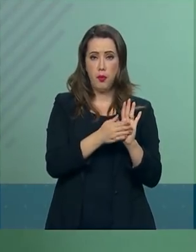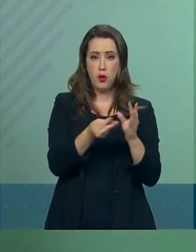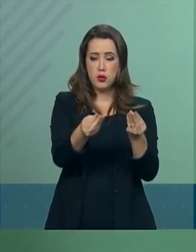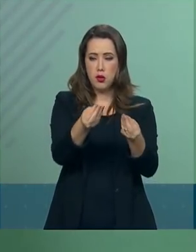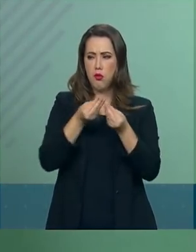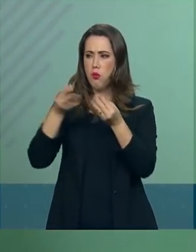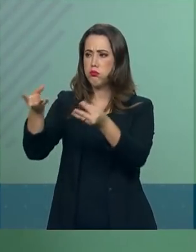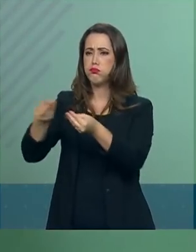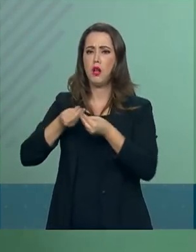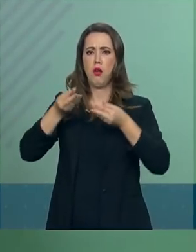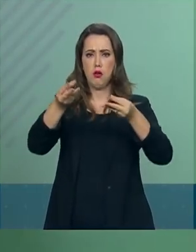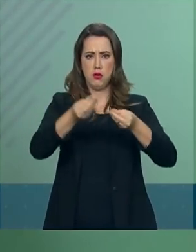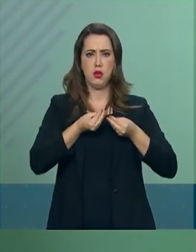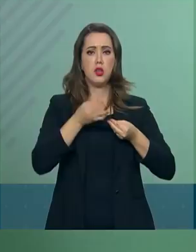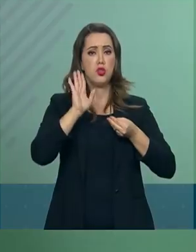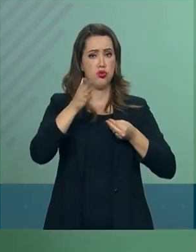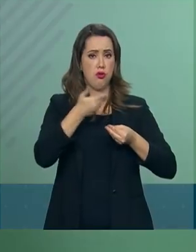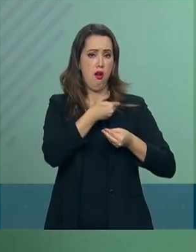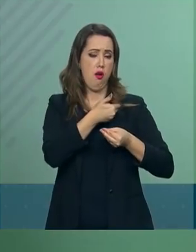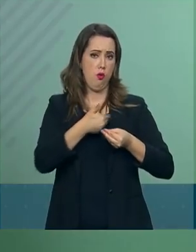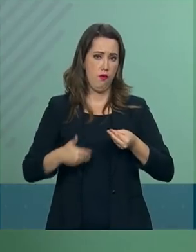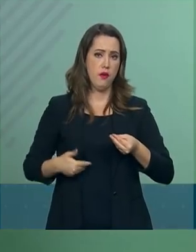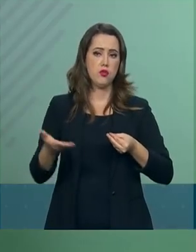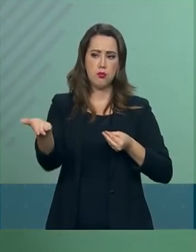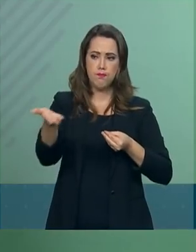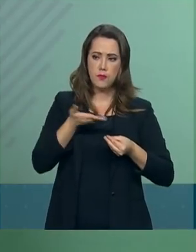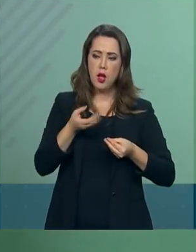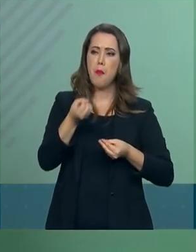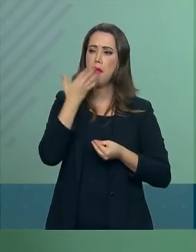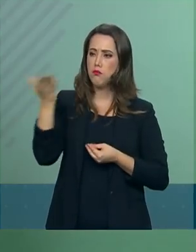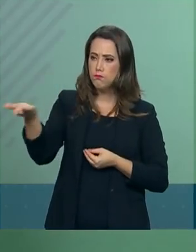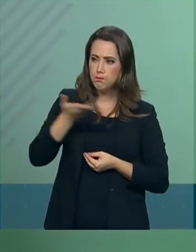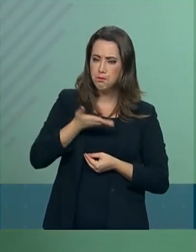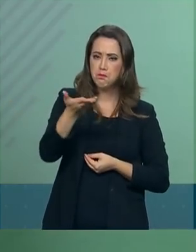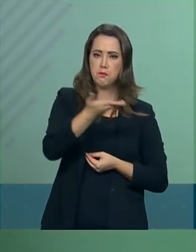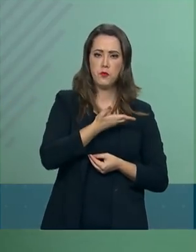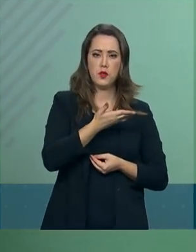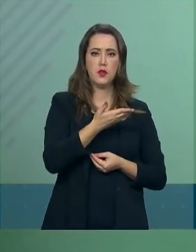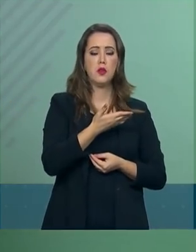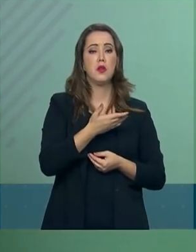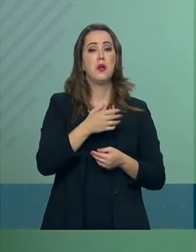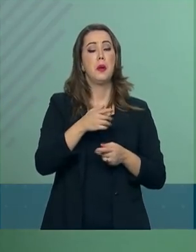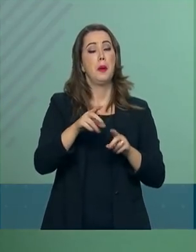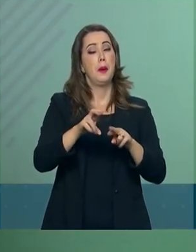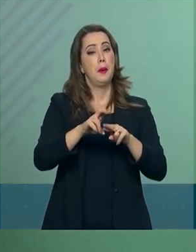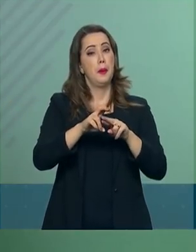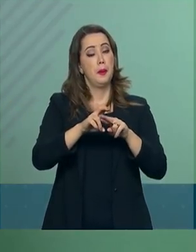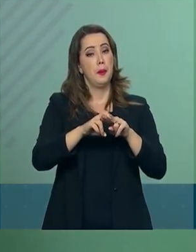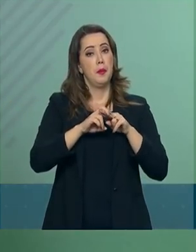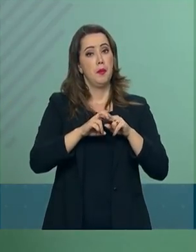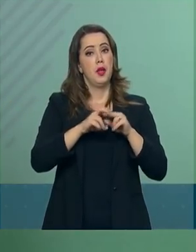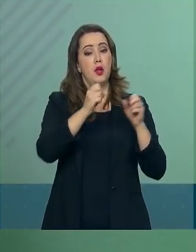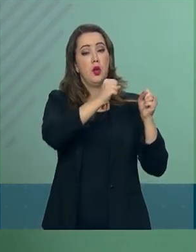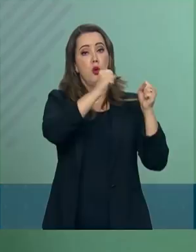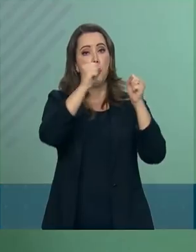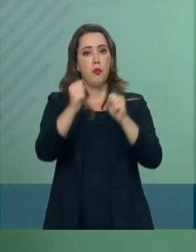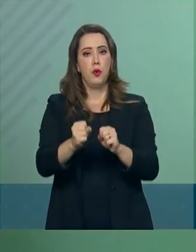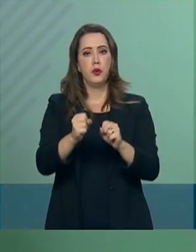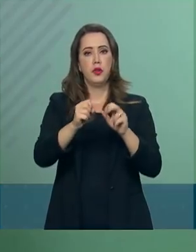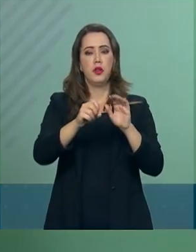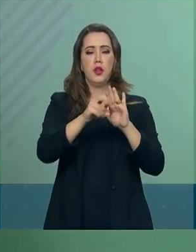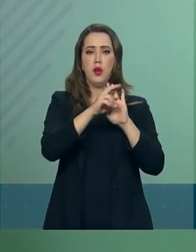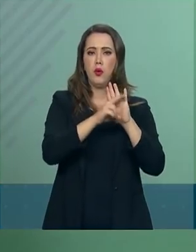e que foram encaminhadas, são muito bem-vindas pelo poder regulamentador, que é o poder